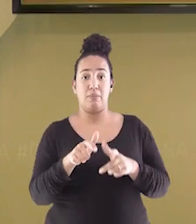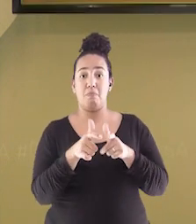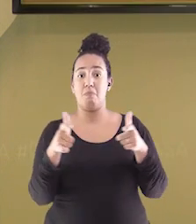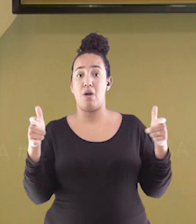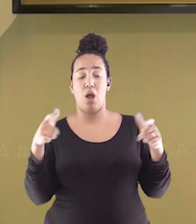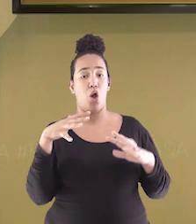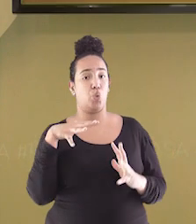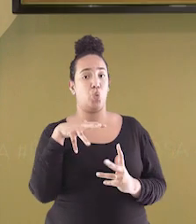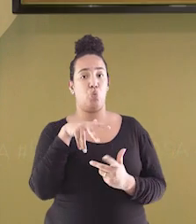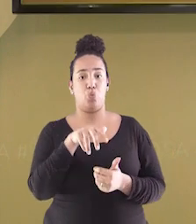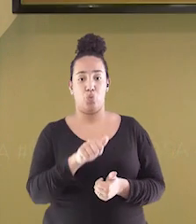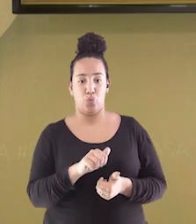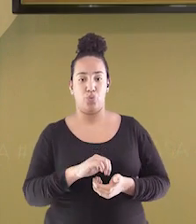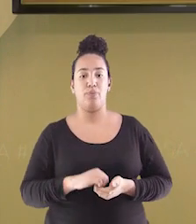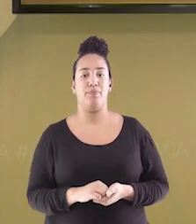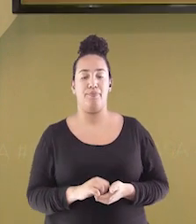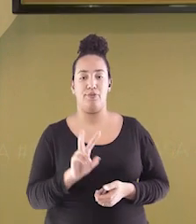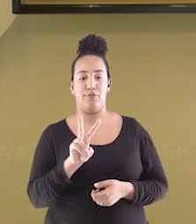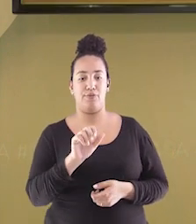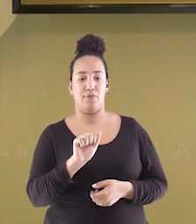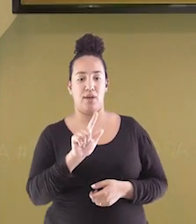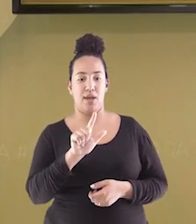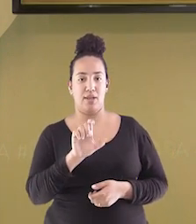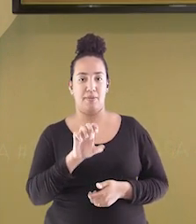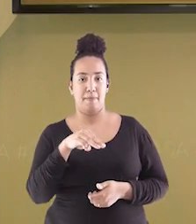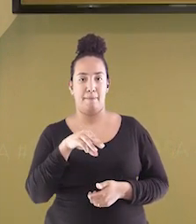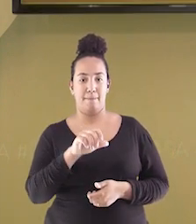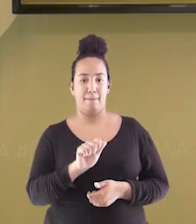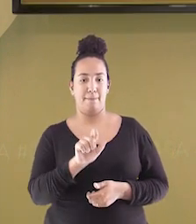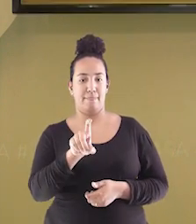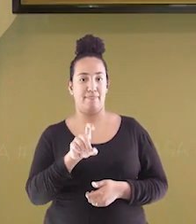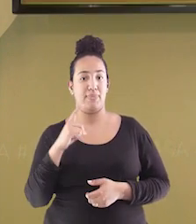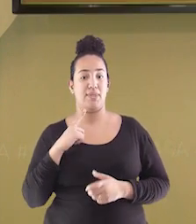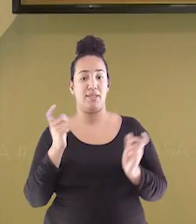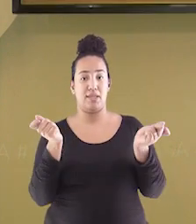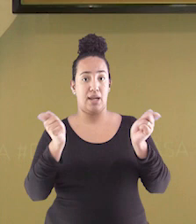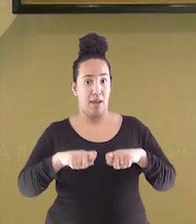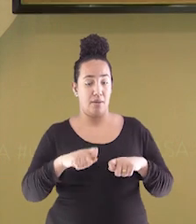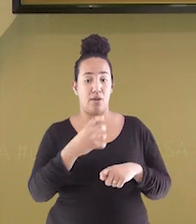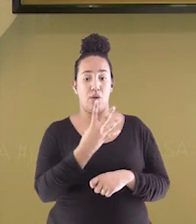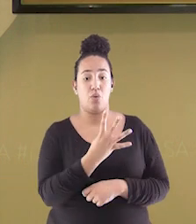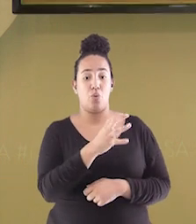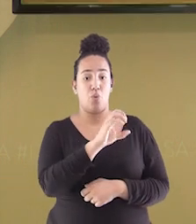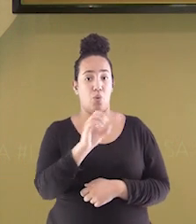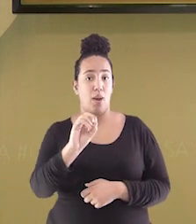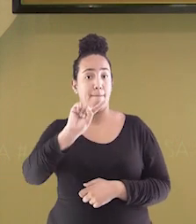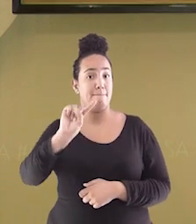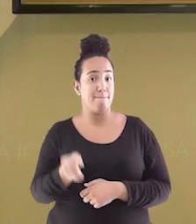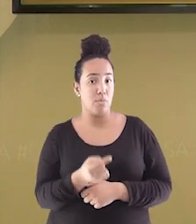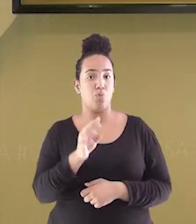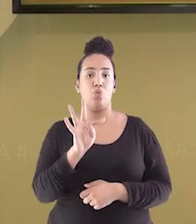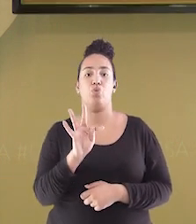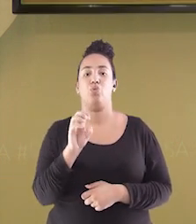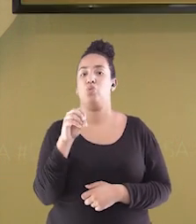grano, com capacidade para 400 mil